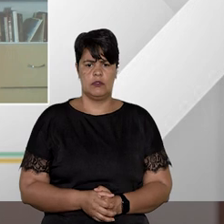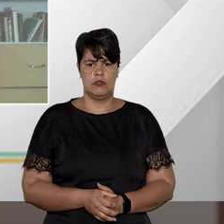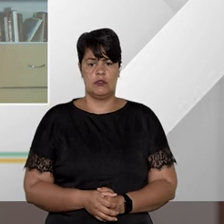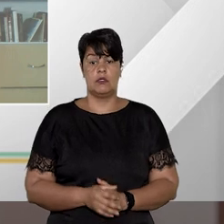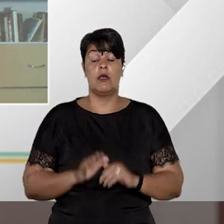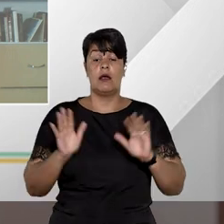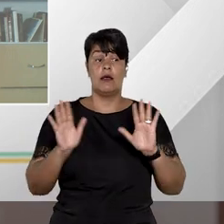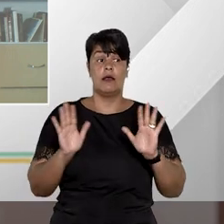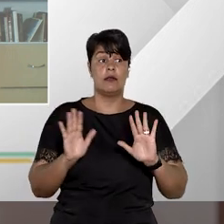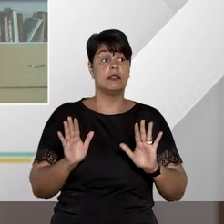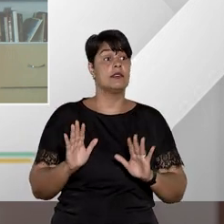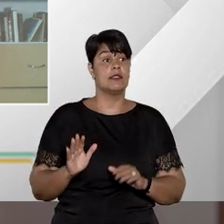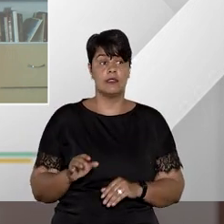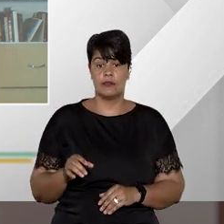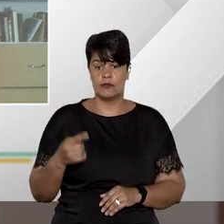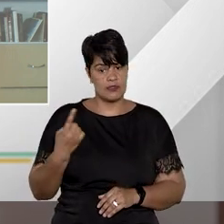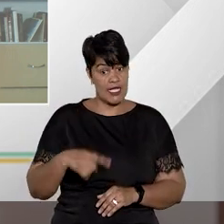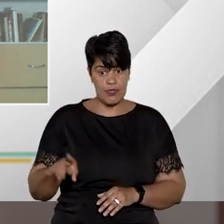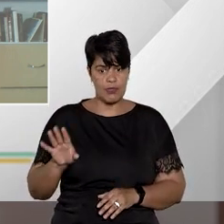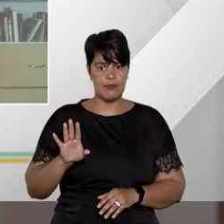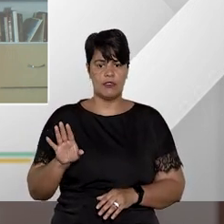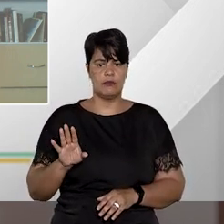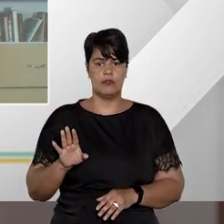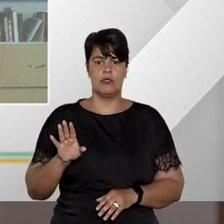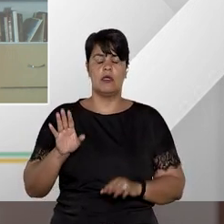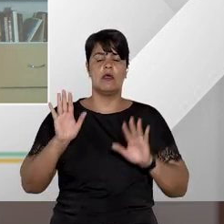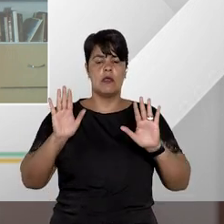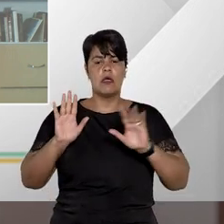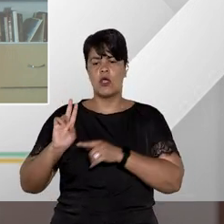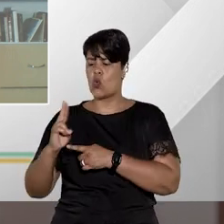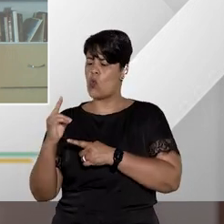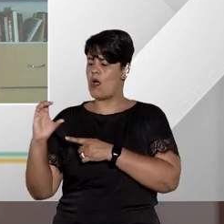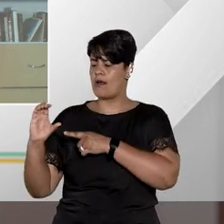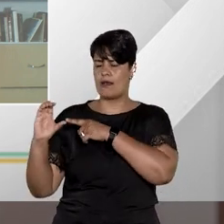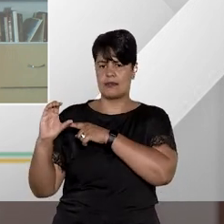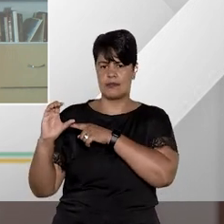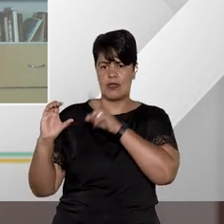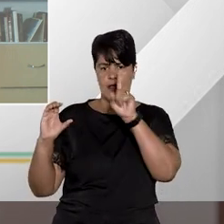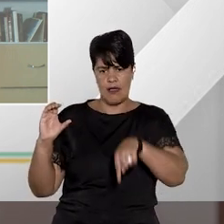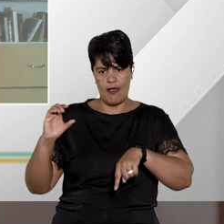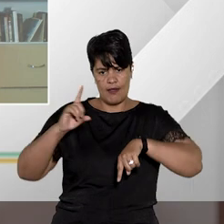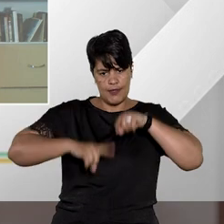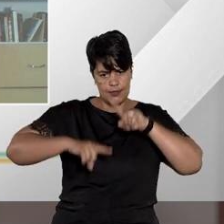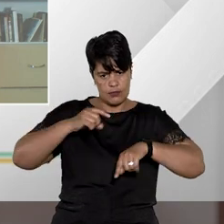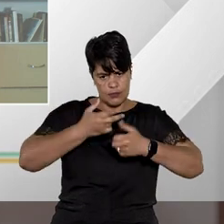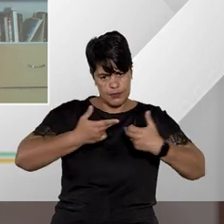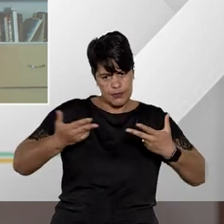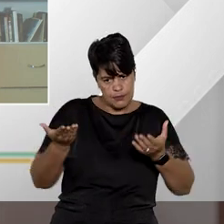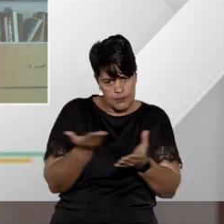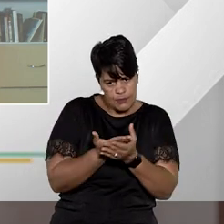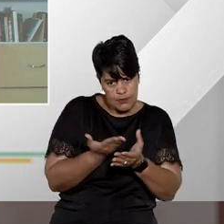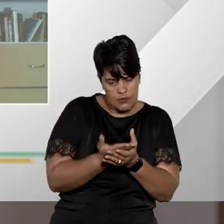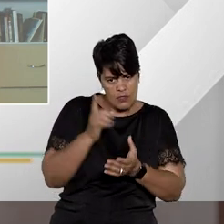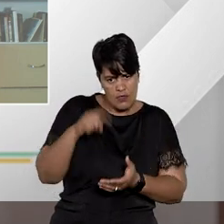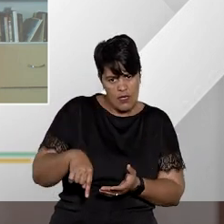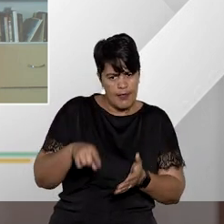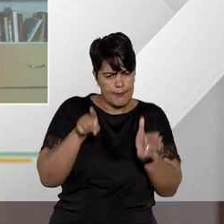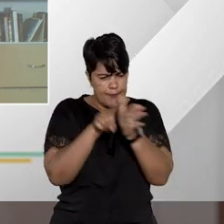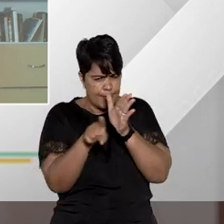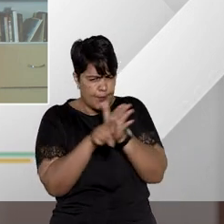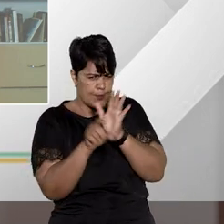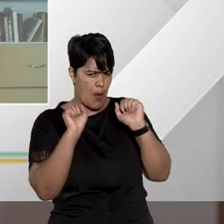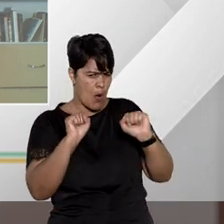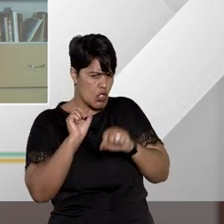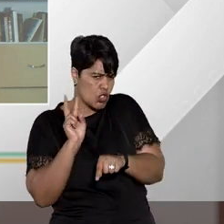doutora Jairus ainda no âmbito cível o habeas corpus ele seria um instrumento processual adequado para se questionar a guarda de